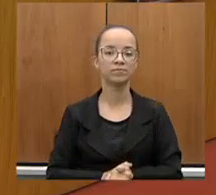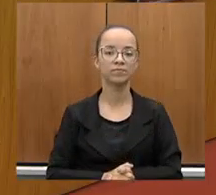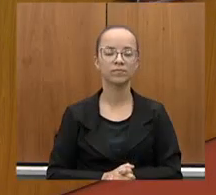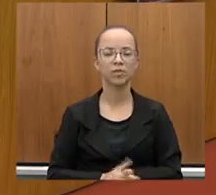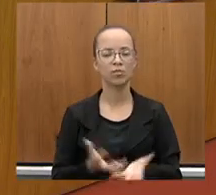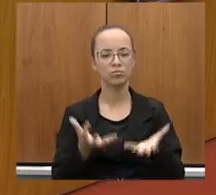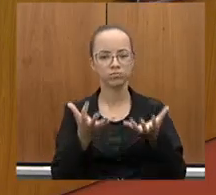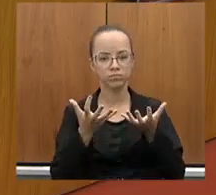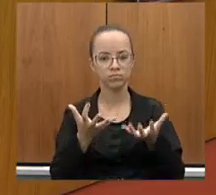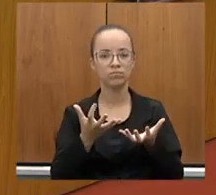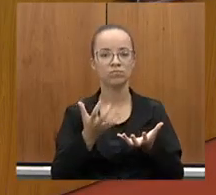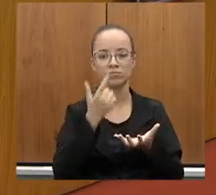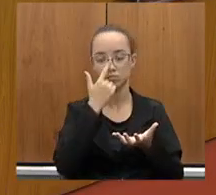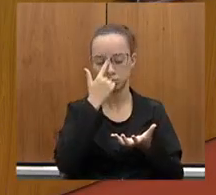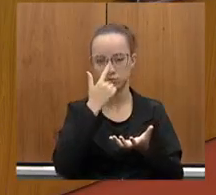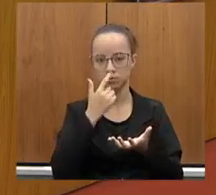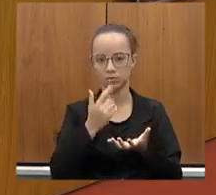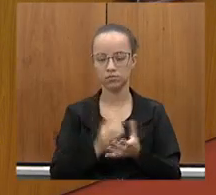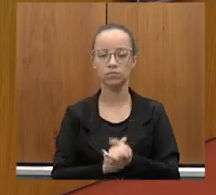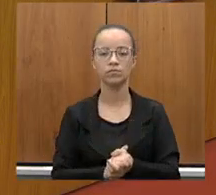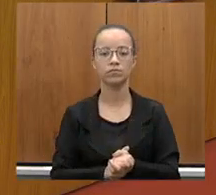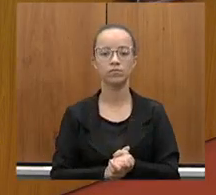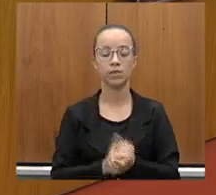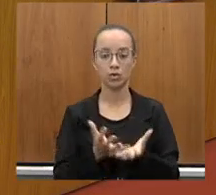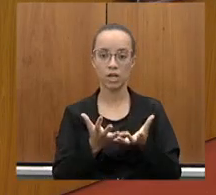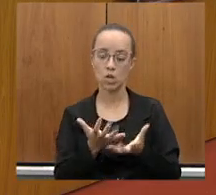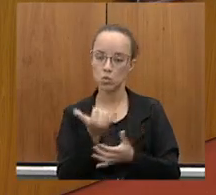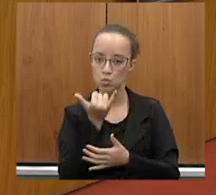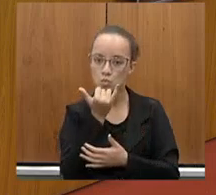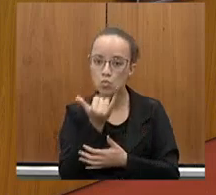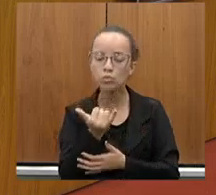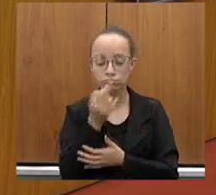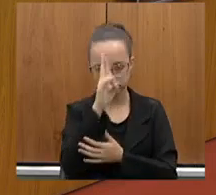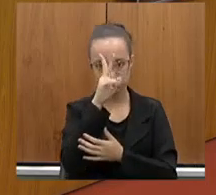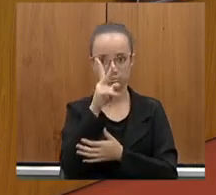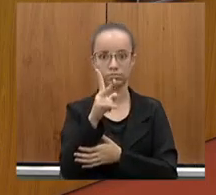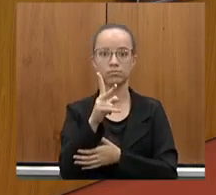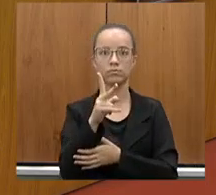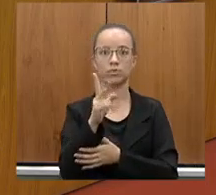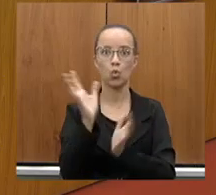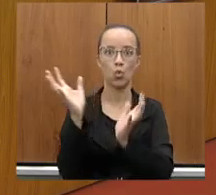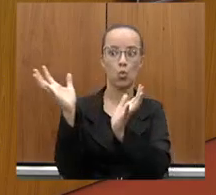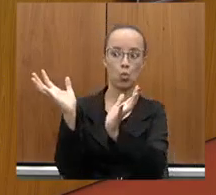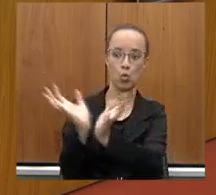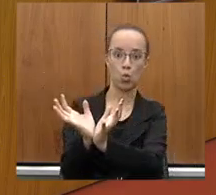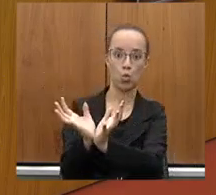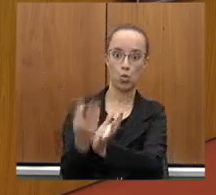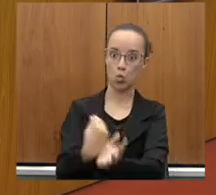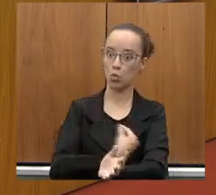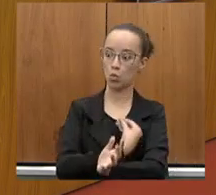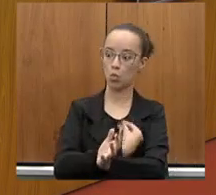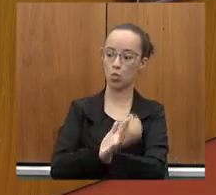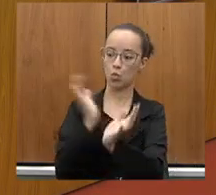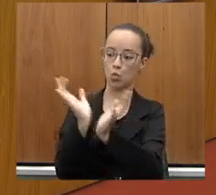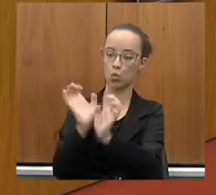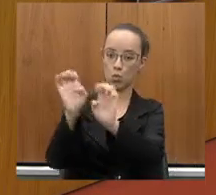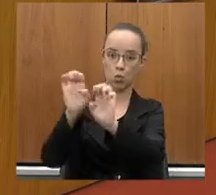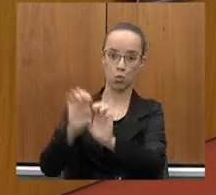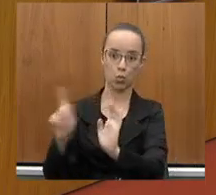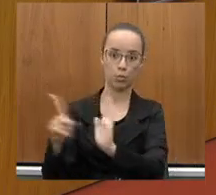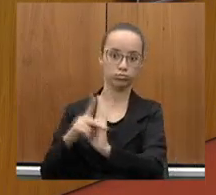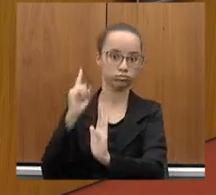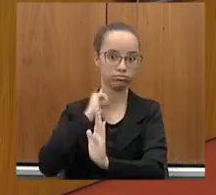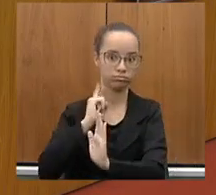Eu queria me corrigir aqui, veio o time inteiro, veio o time inteiro da infraestrutura de Minas